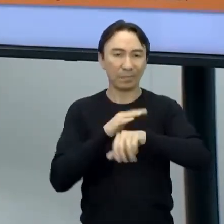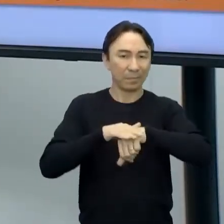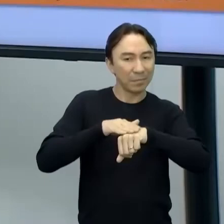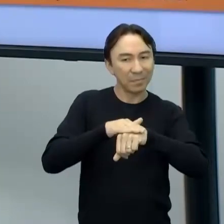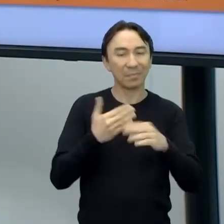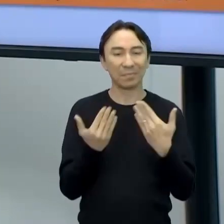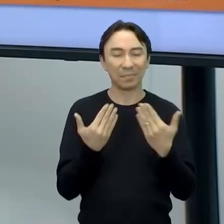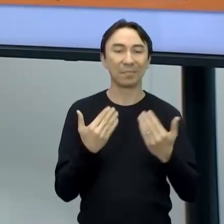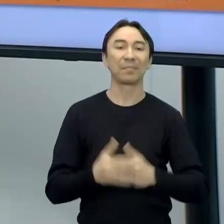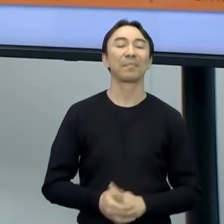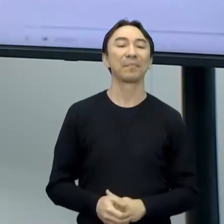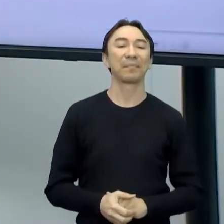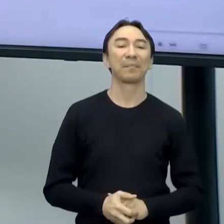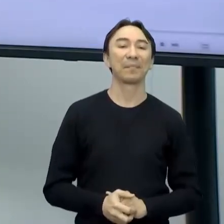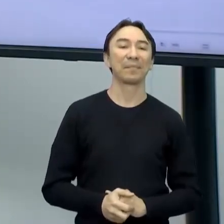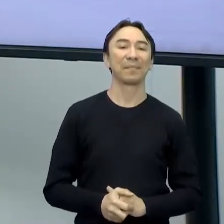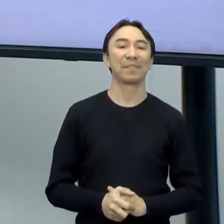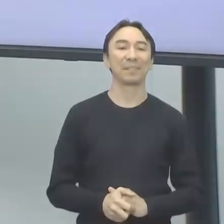aí,